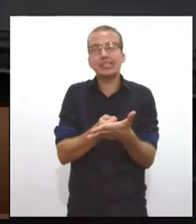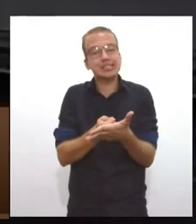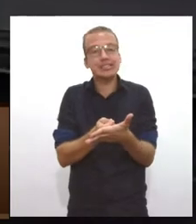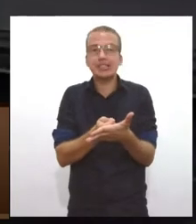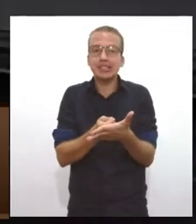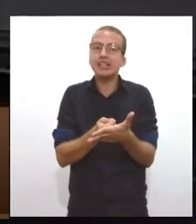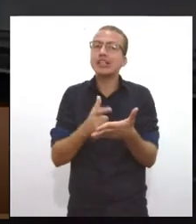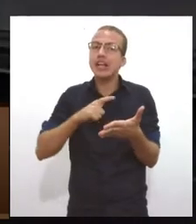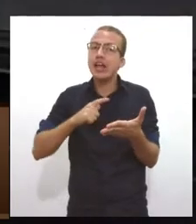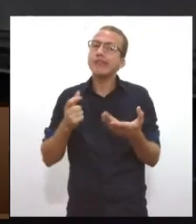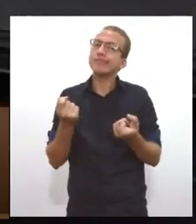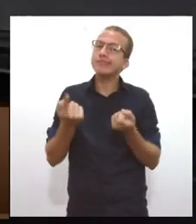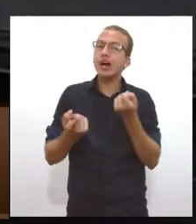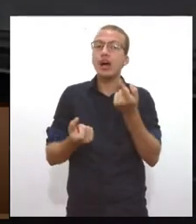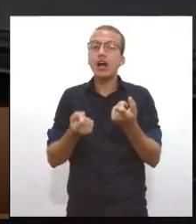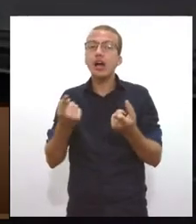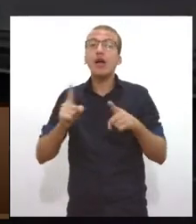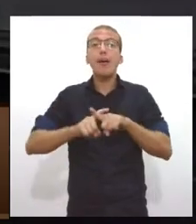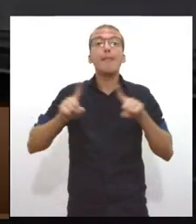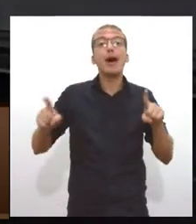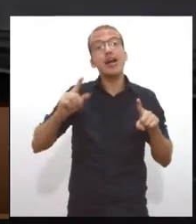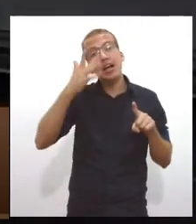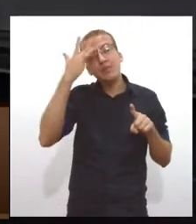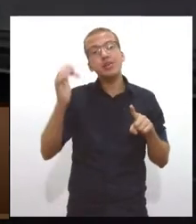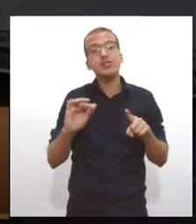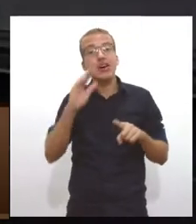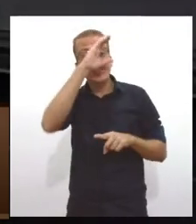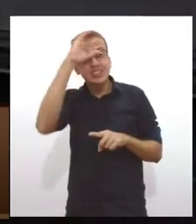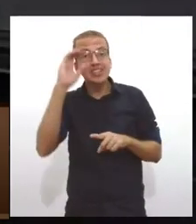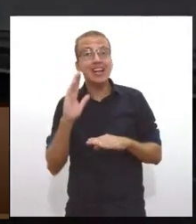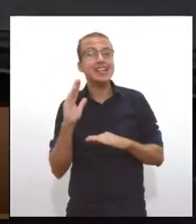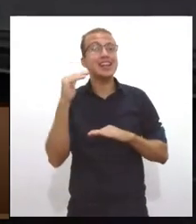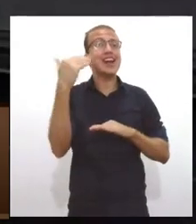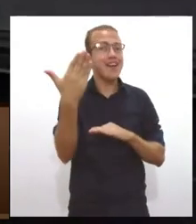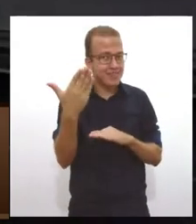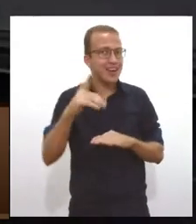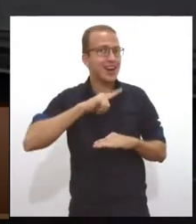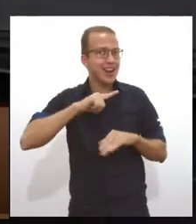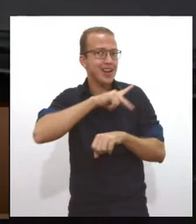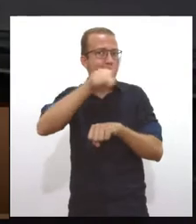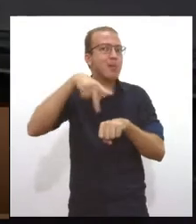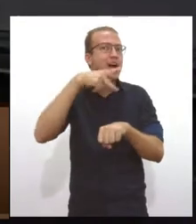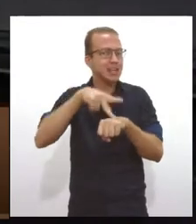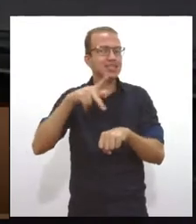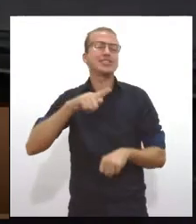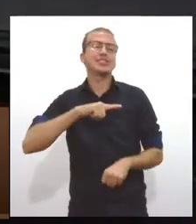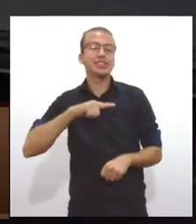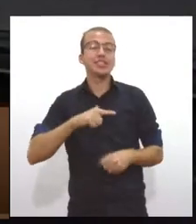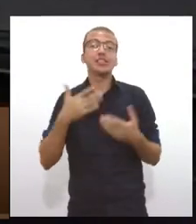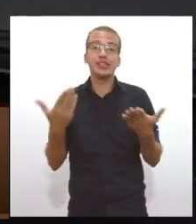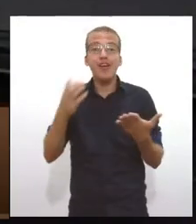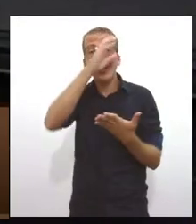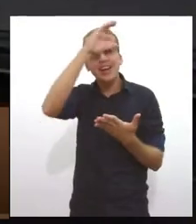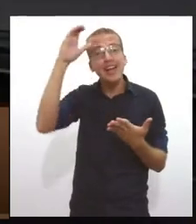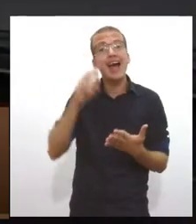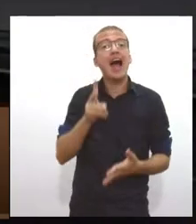lá fora. E é aquela história, o cliente sempre tem razão. Se ele quer comprar de